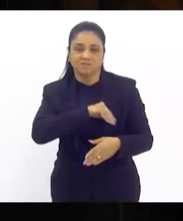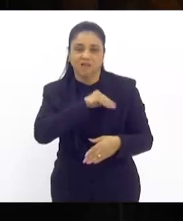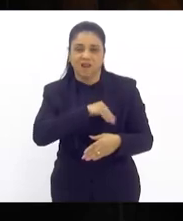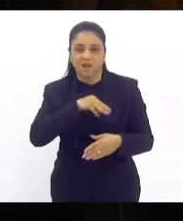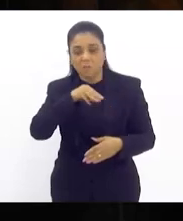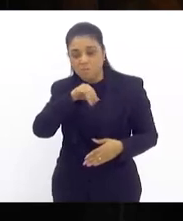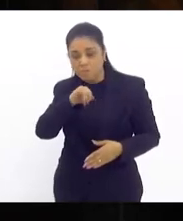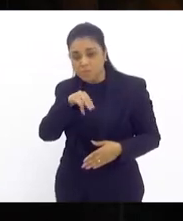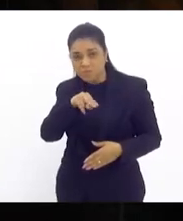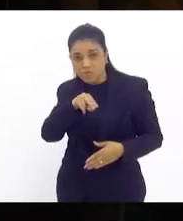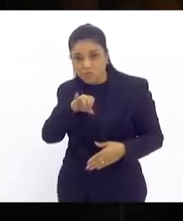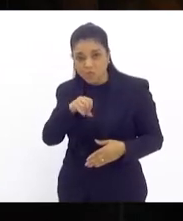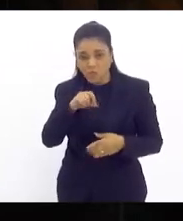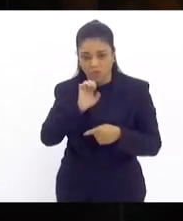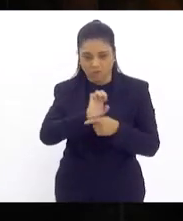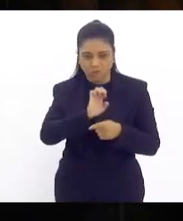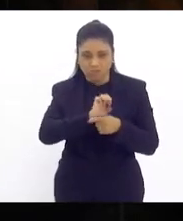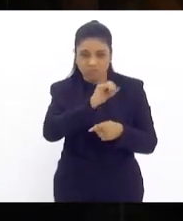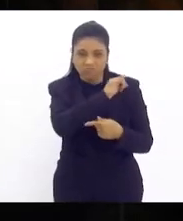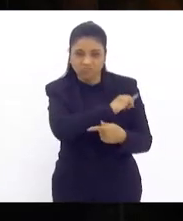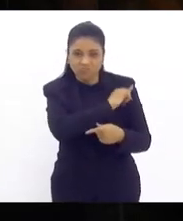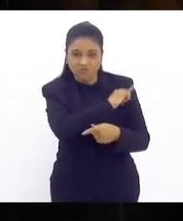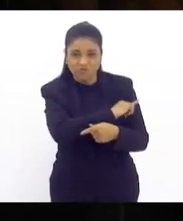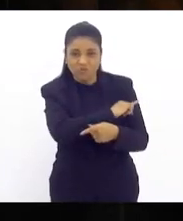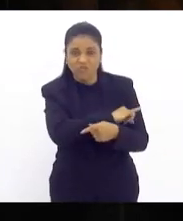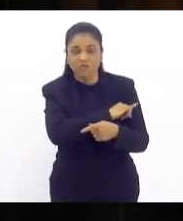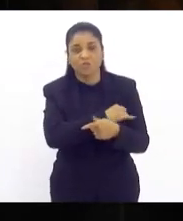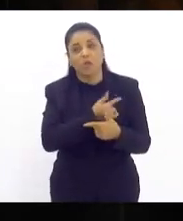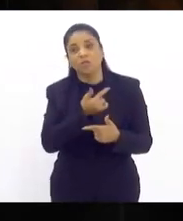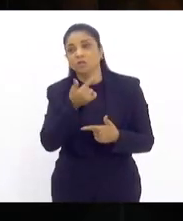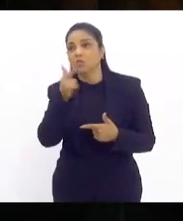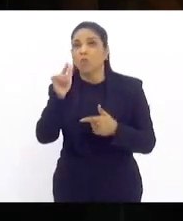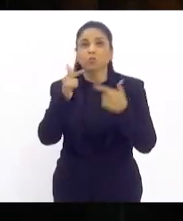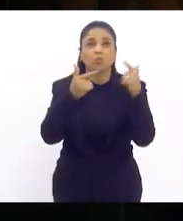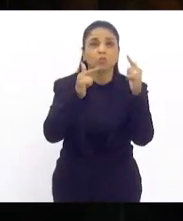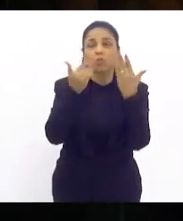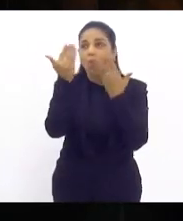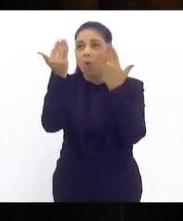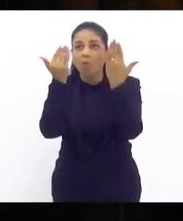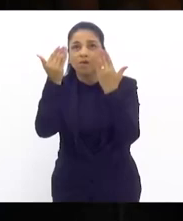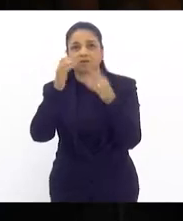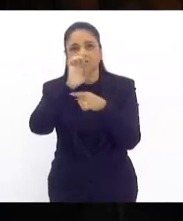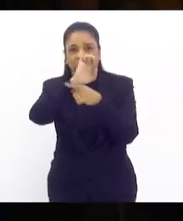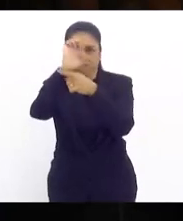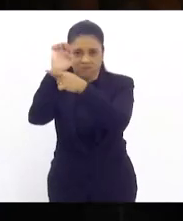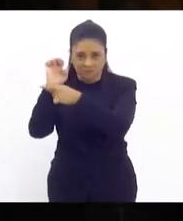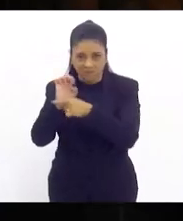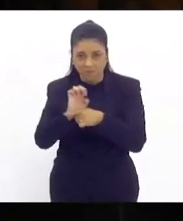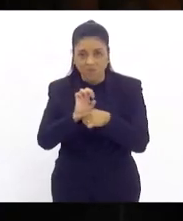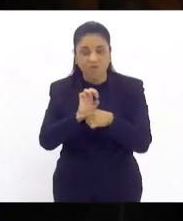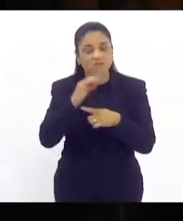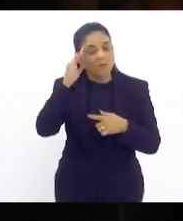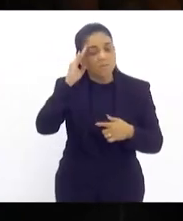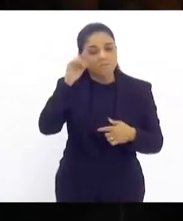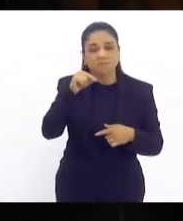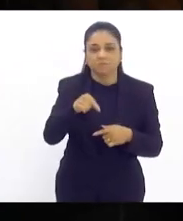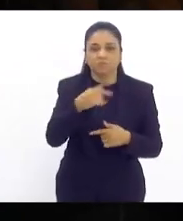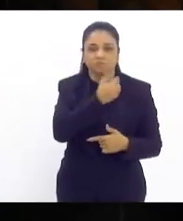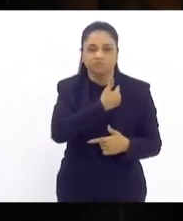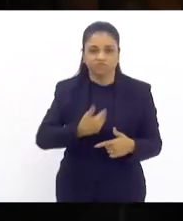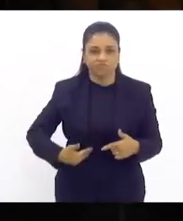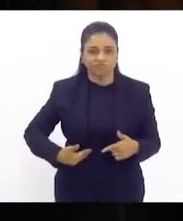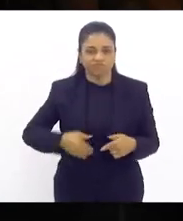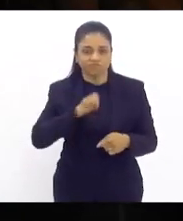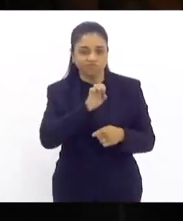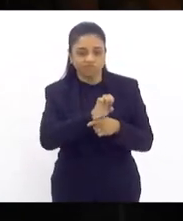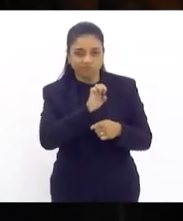estado do Rio de Janeiro hoje tem diante de outros estados então nesse sentido é fundamental que o governo do estado